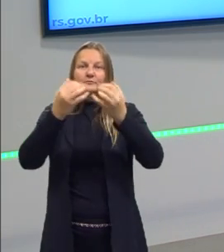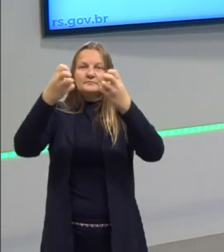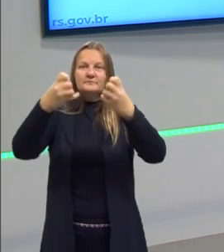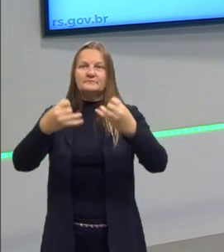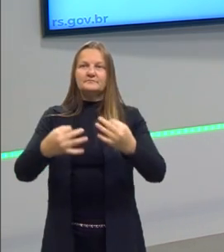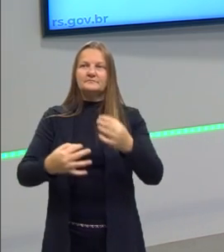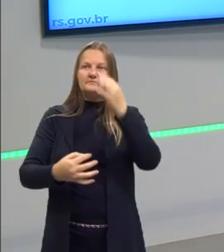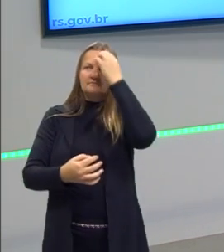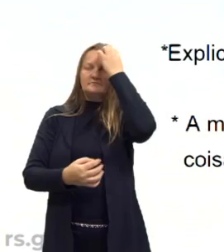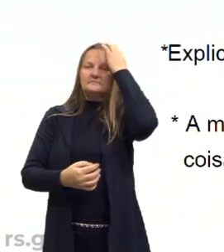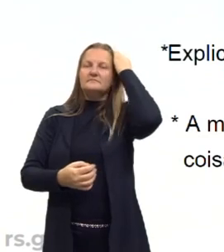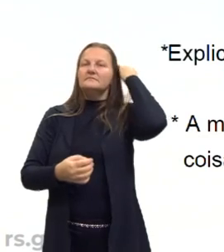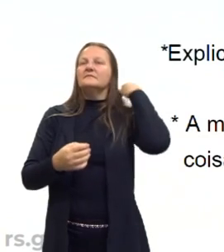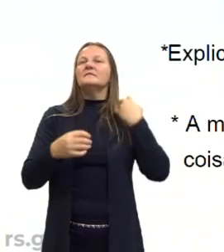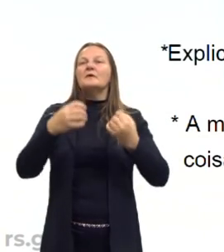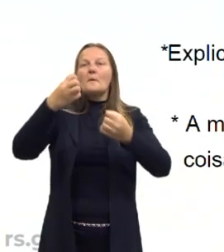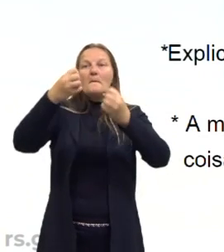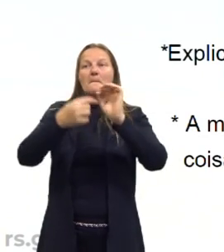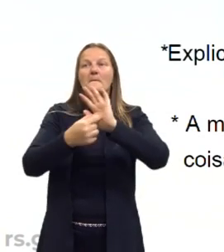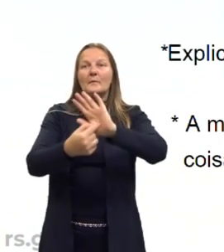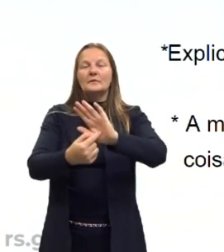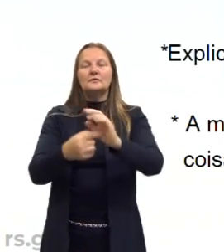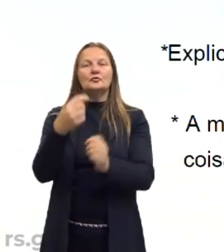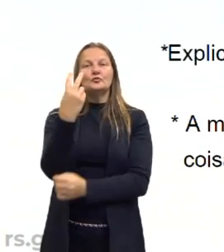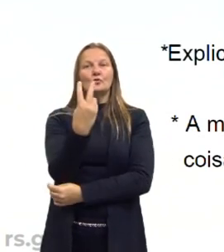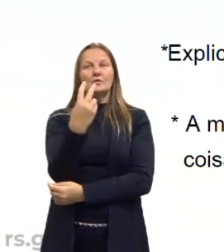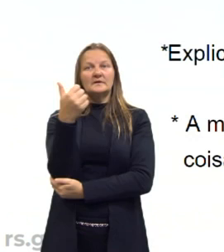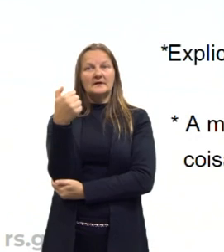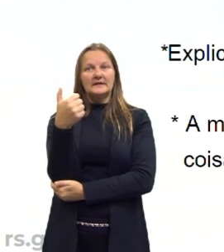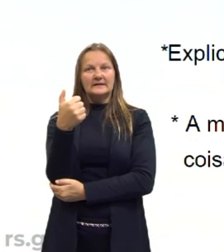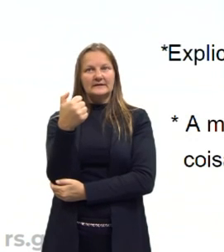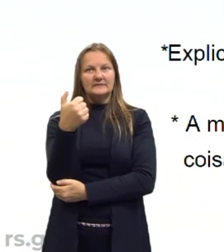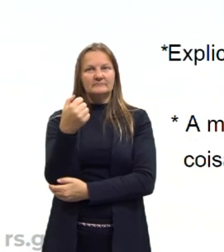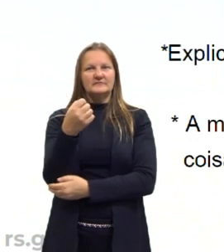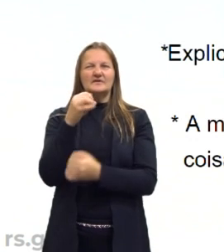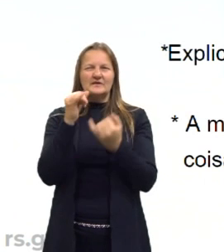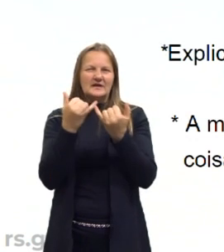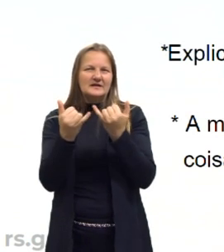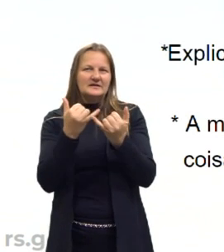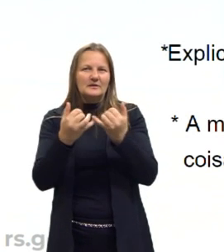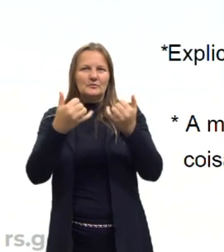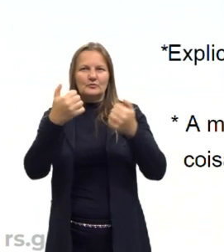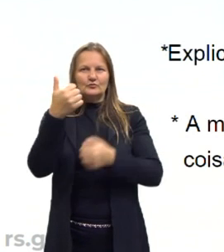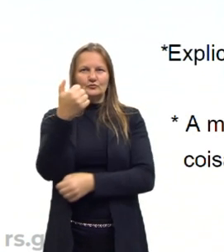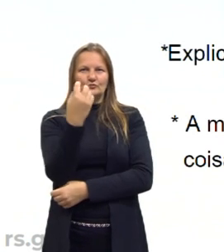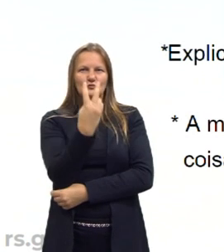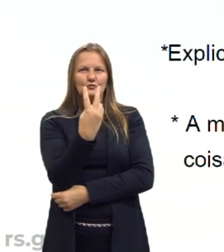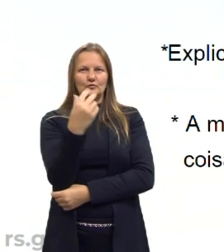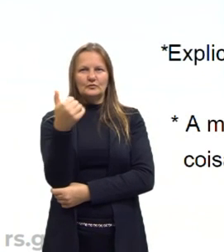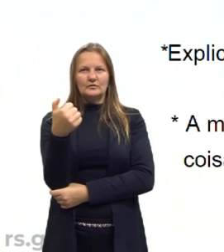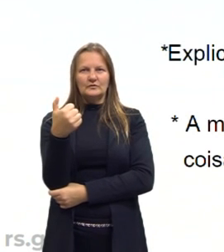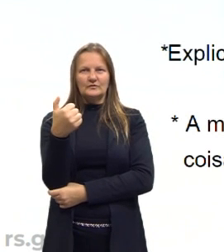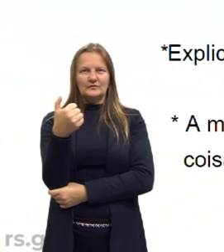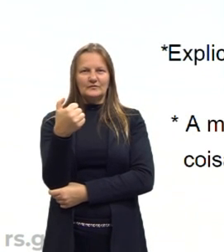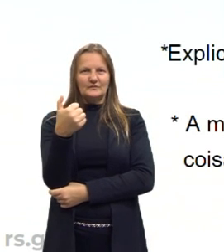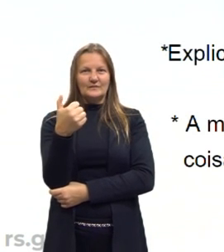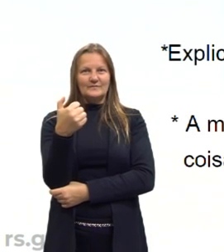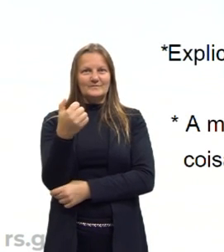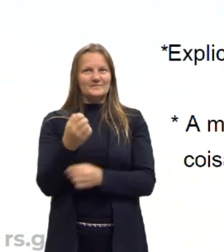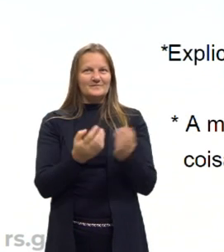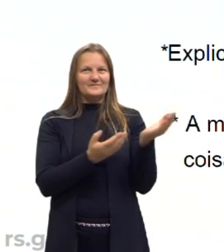tenho aqui, vou pegar aqui, eu tenho duas canetas aqui, eu tenho duas canetas. Tenho elas aqui, as canetas.